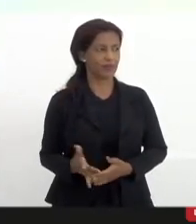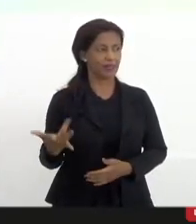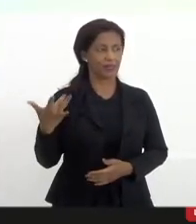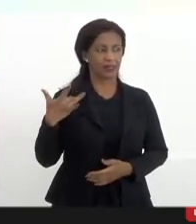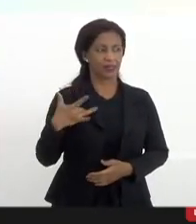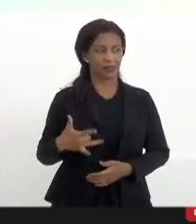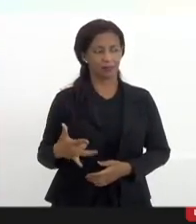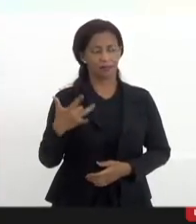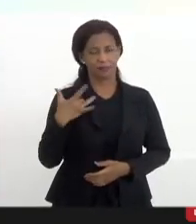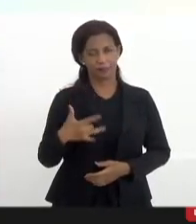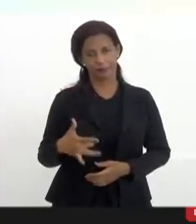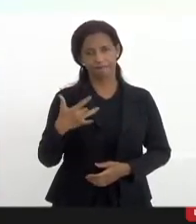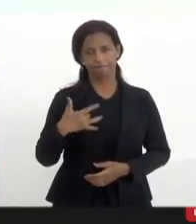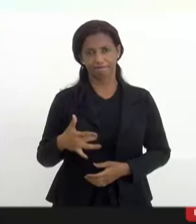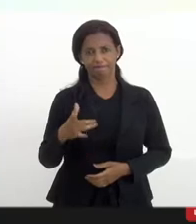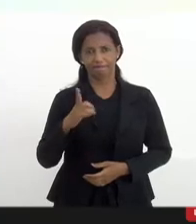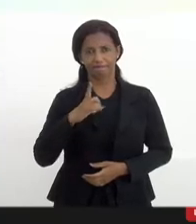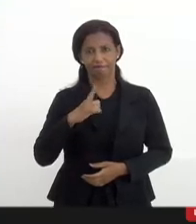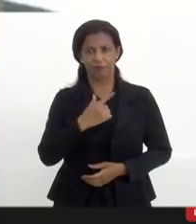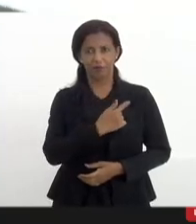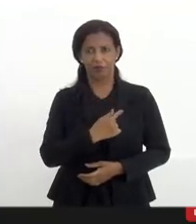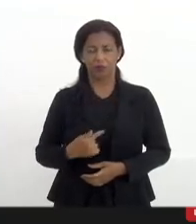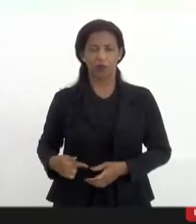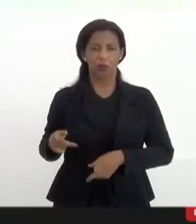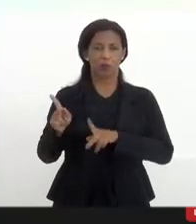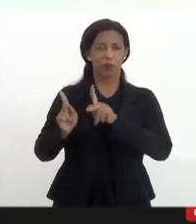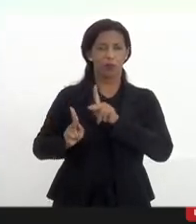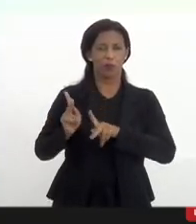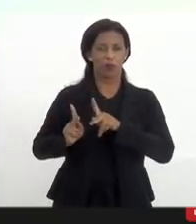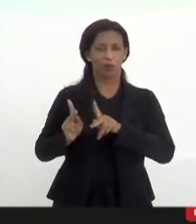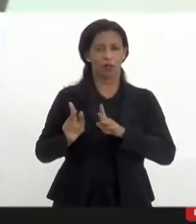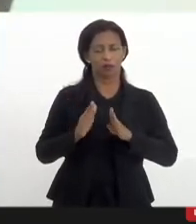Lamentavelmente, tivemos um governo popular durante